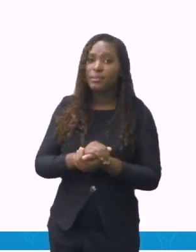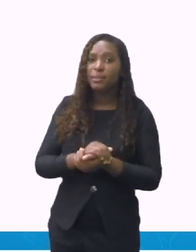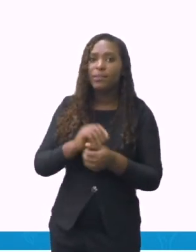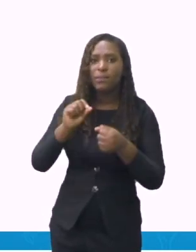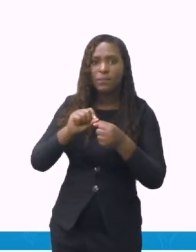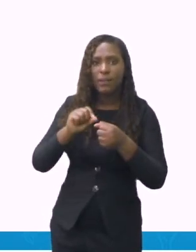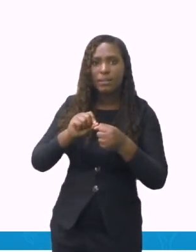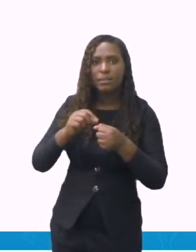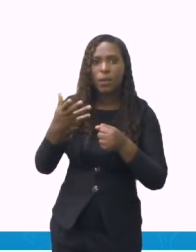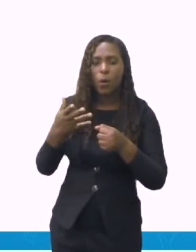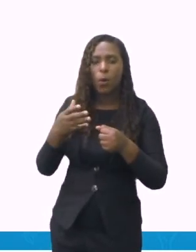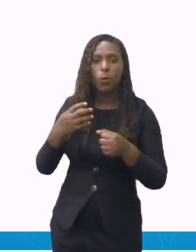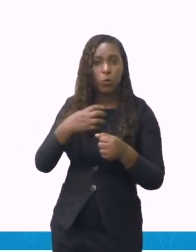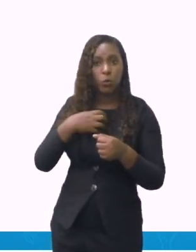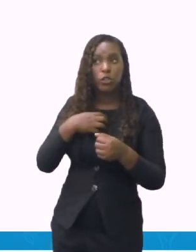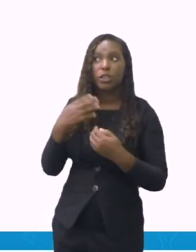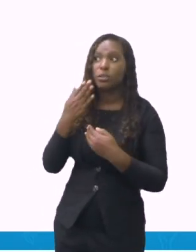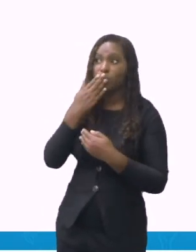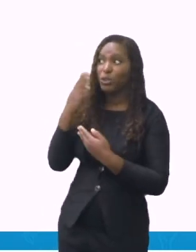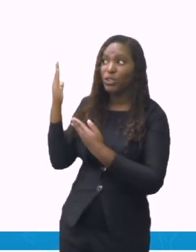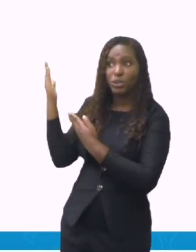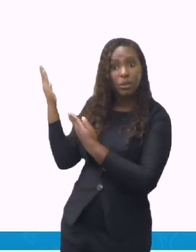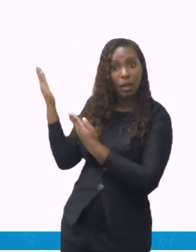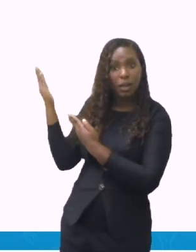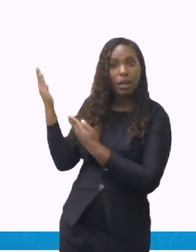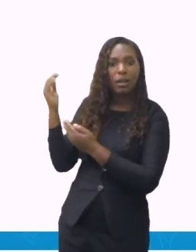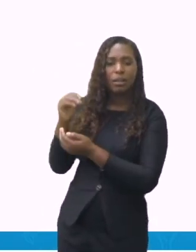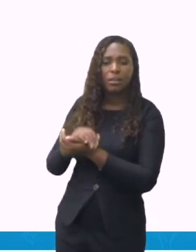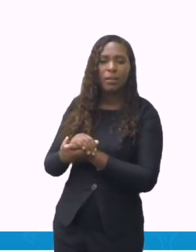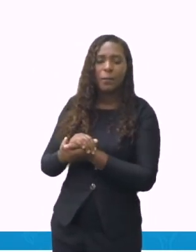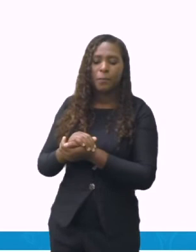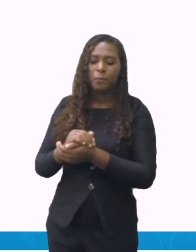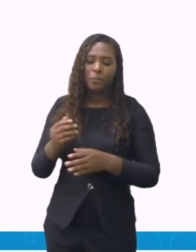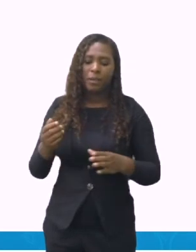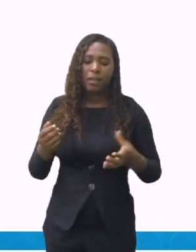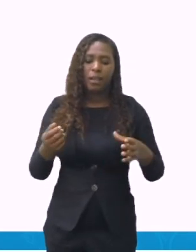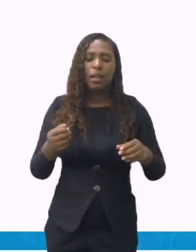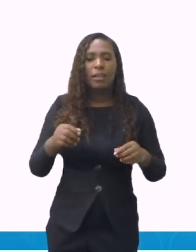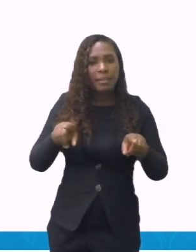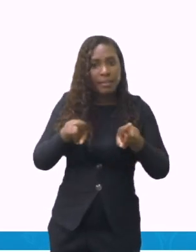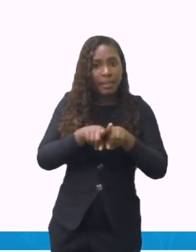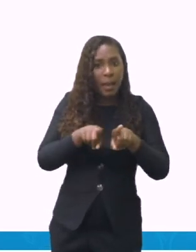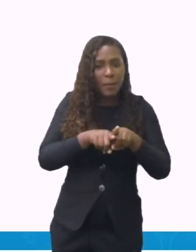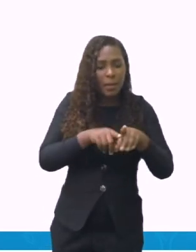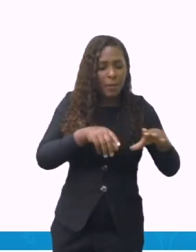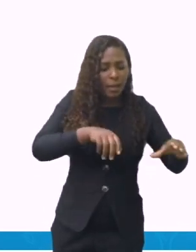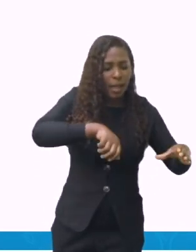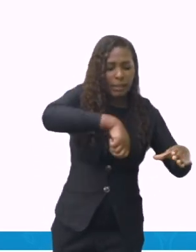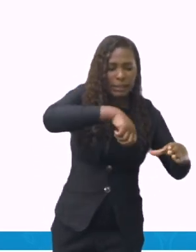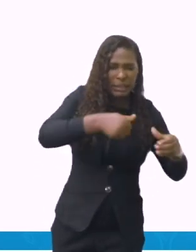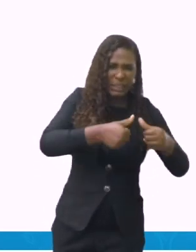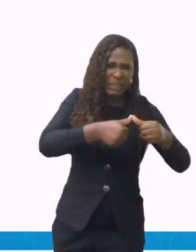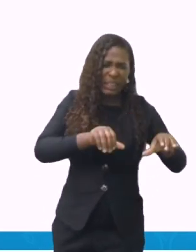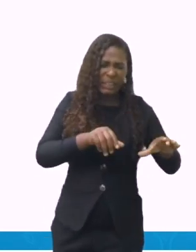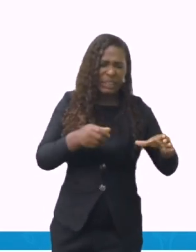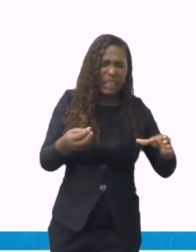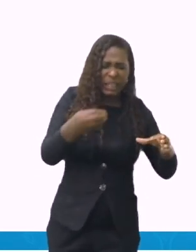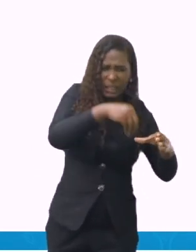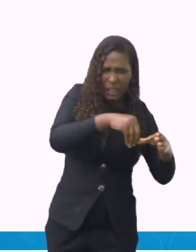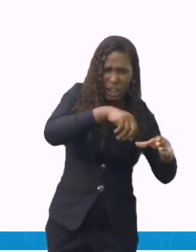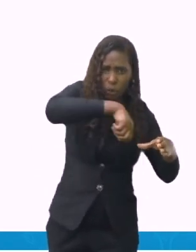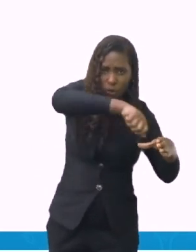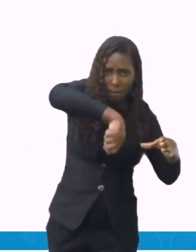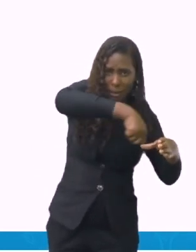brigadeiro nesse recipiente. Deixar esfriar. Não dá para manusear da forma que eles pediram aqui,